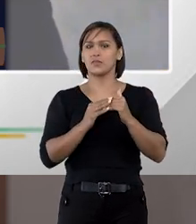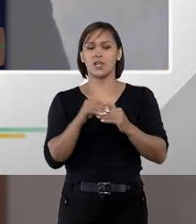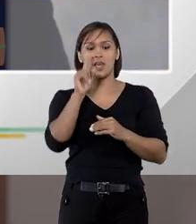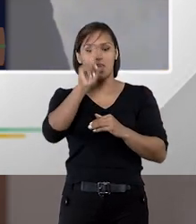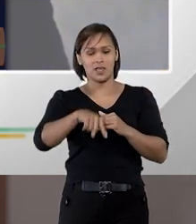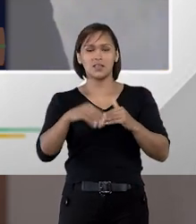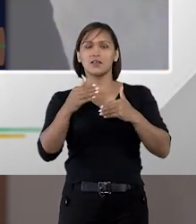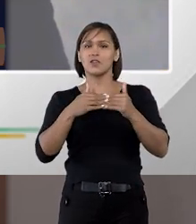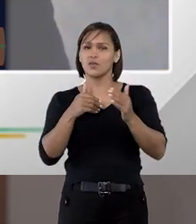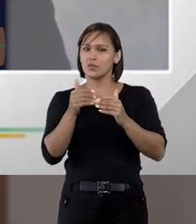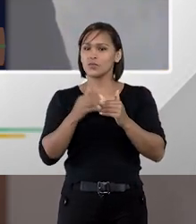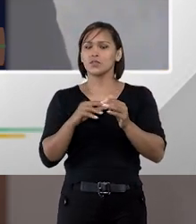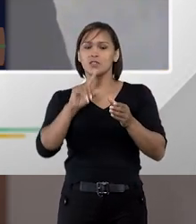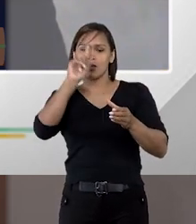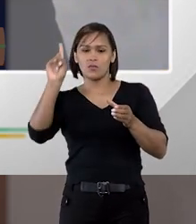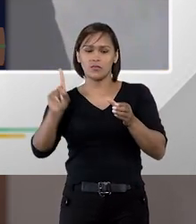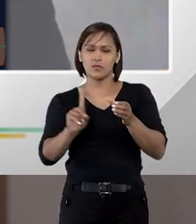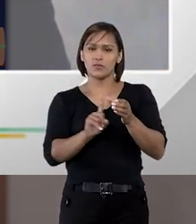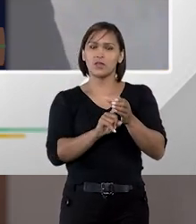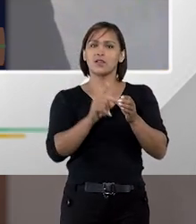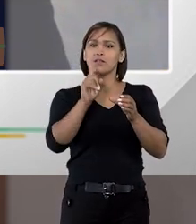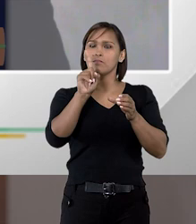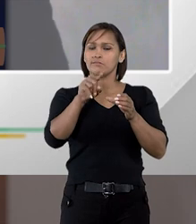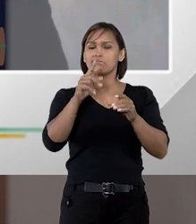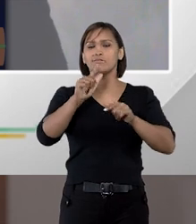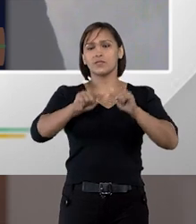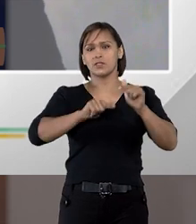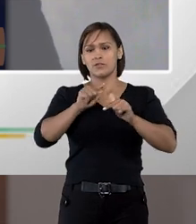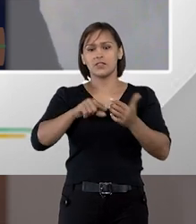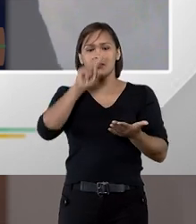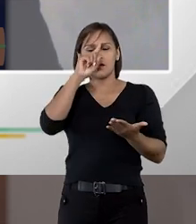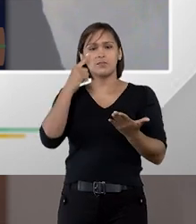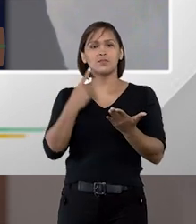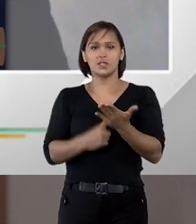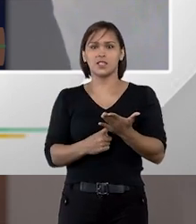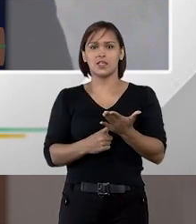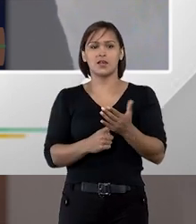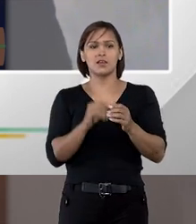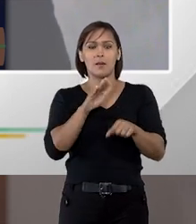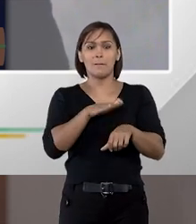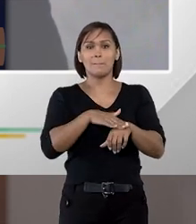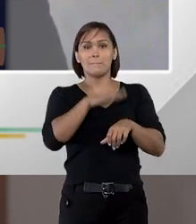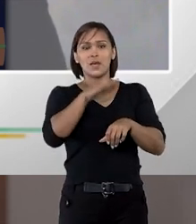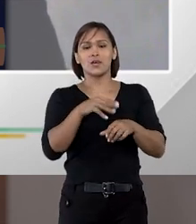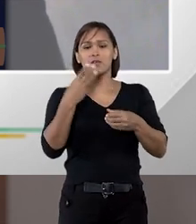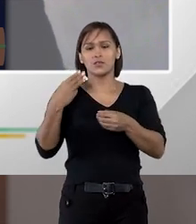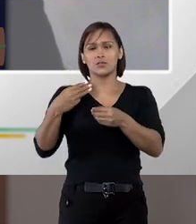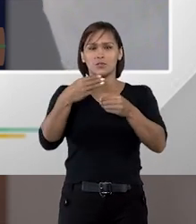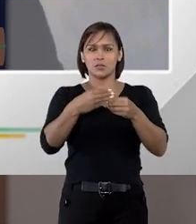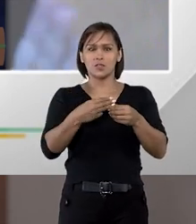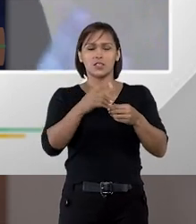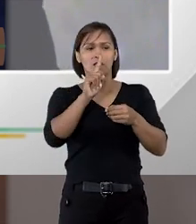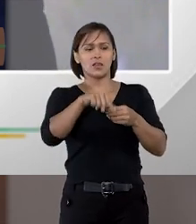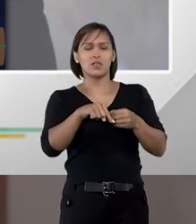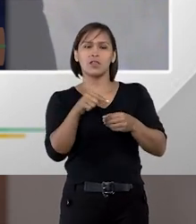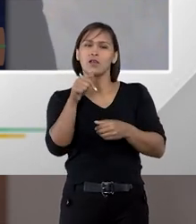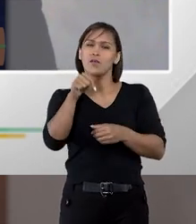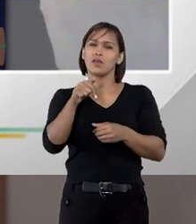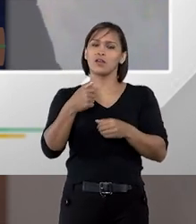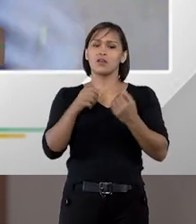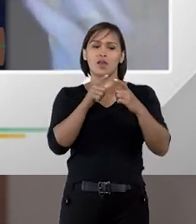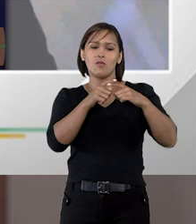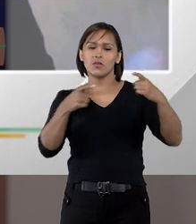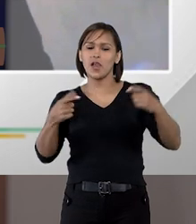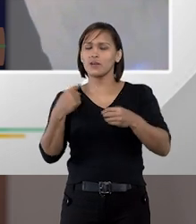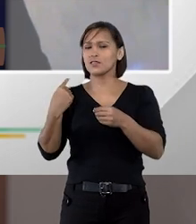Como o princípio da segregação de funções vai ser realmente aplicado na maioria esmagadora dos municípios. Eu não me refiro aqui